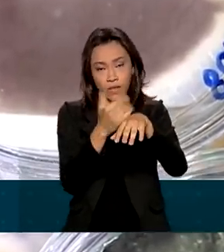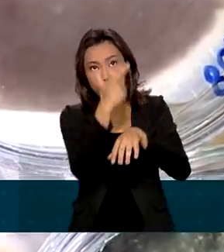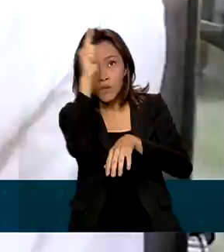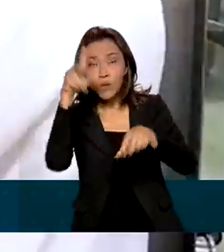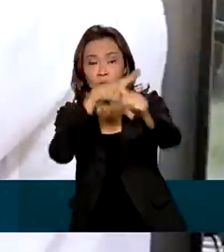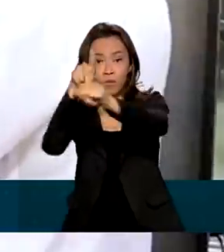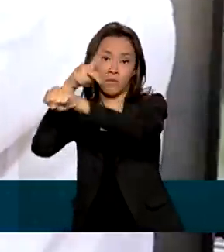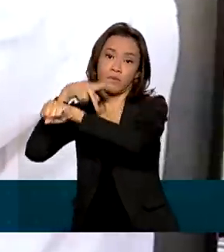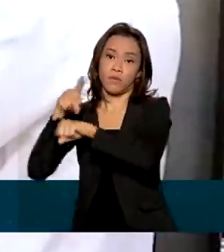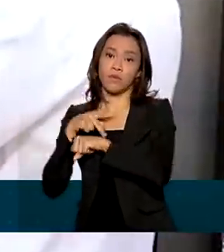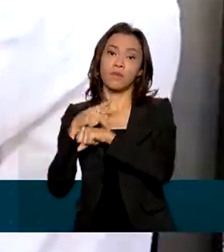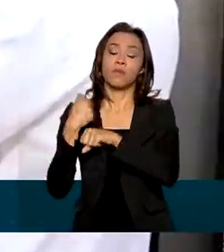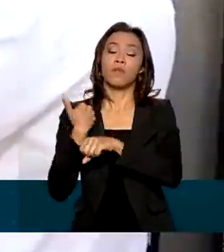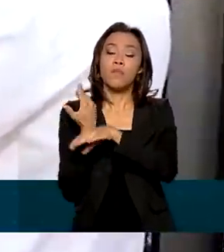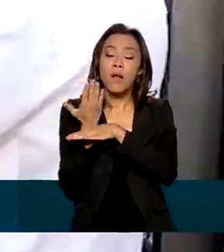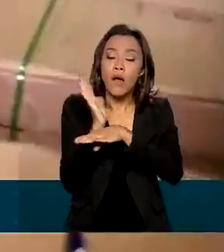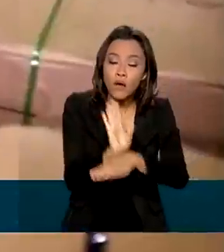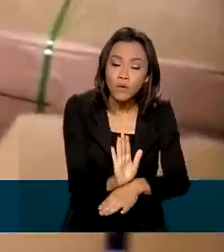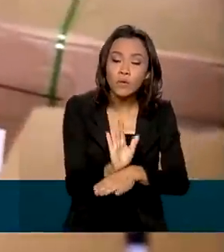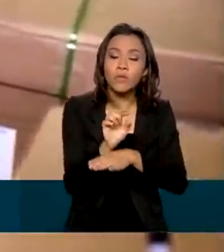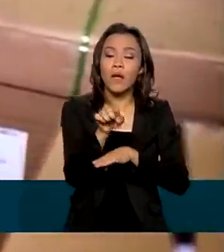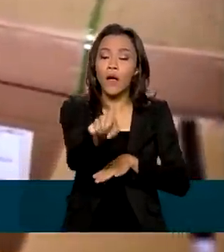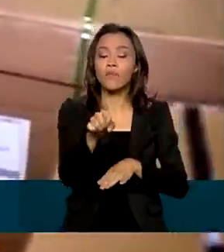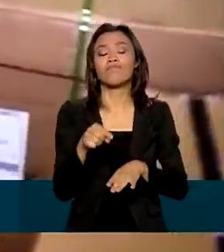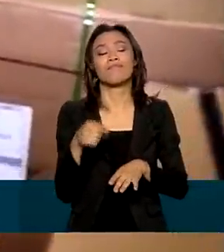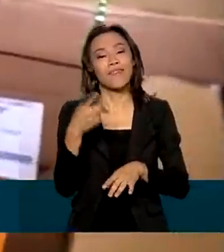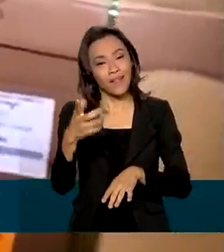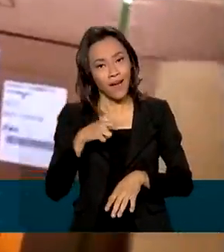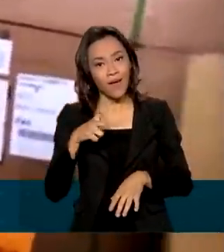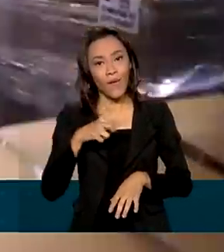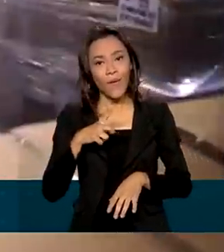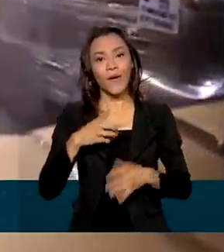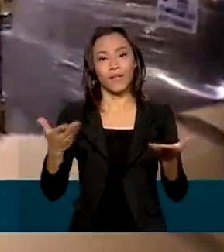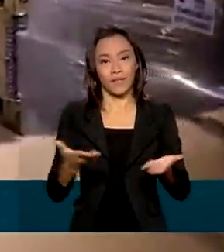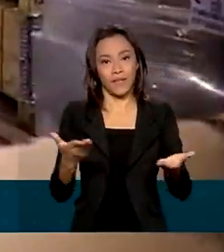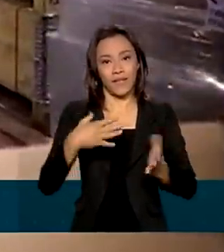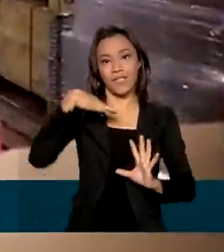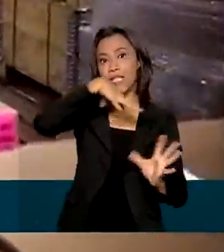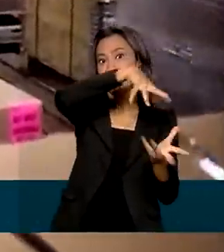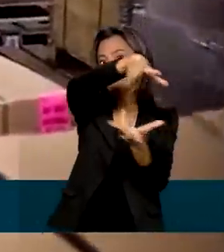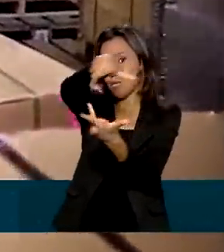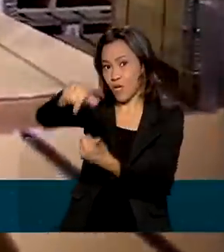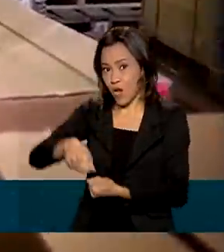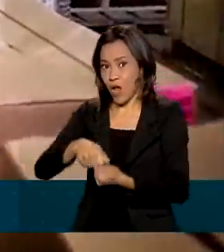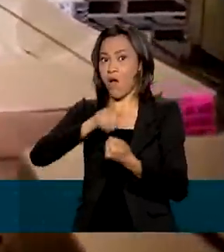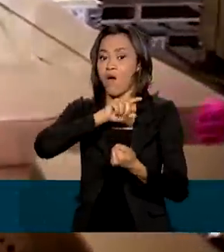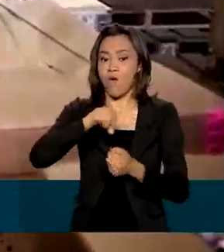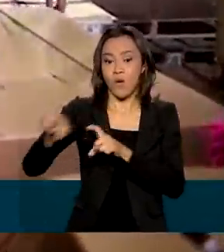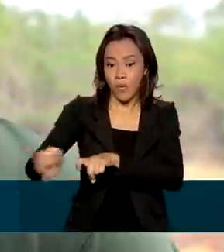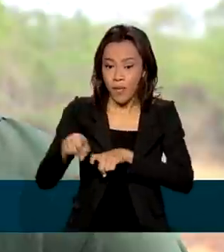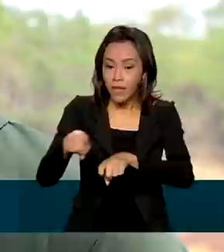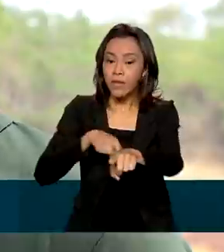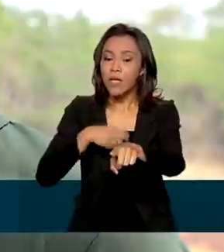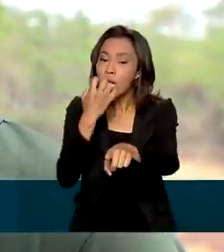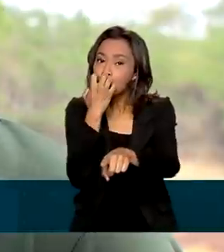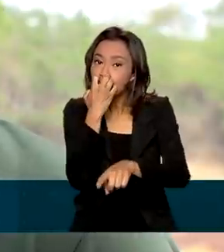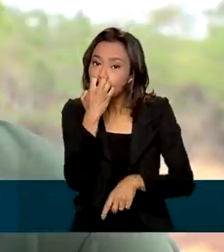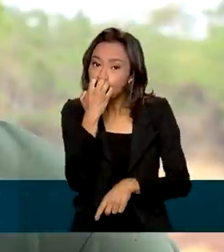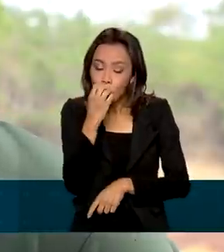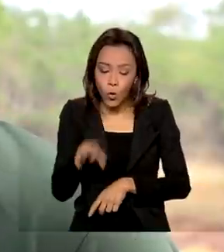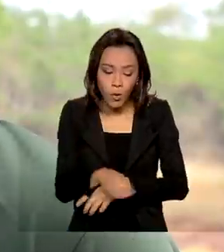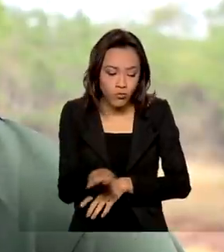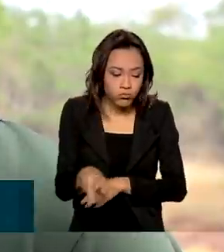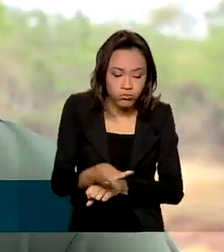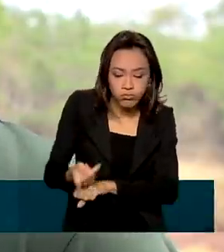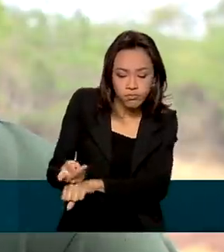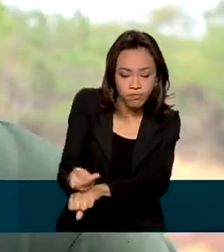países. E para ajudar na tarefa, a Vigilância Agropecuária Internacional conta com cães farejadores. O cão, por exemplo, em